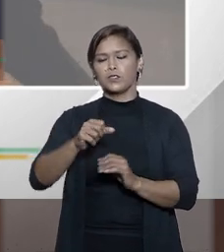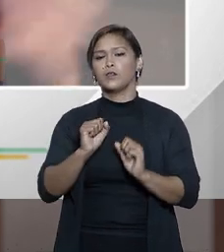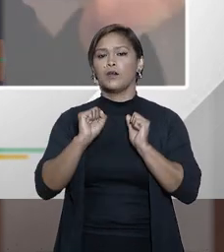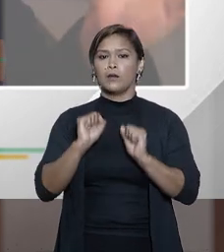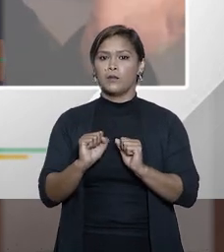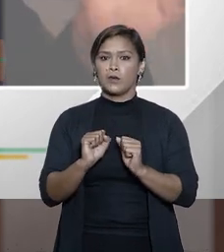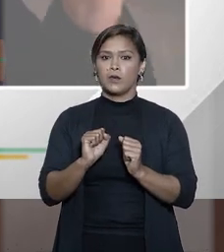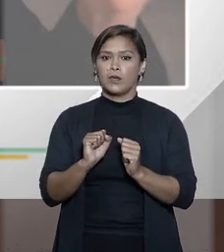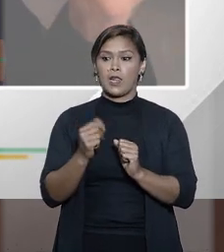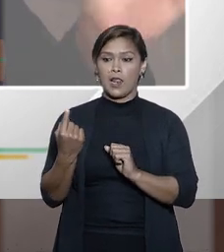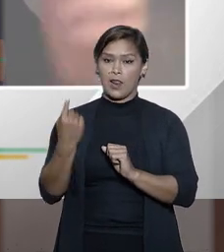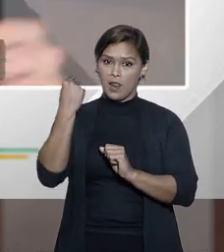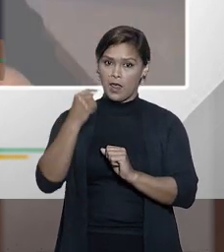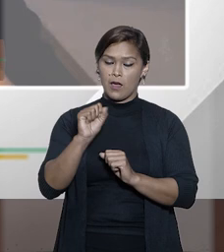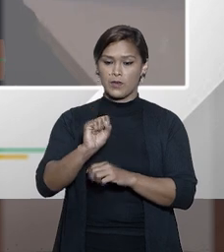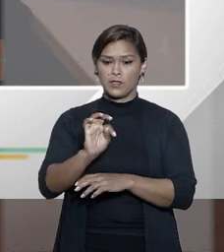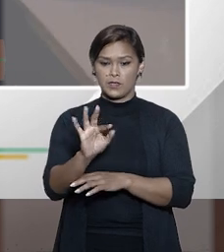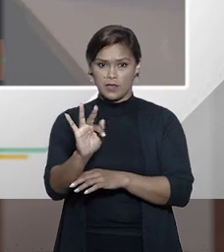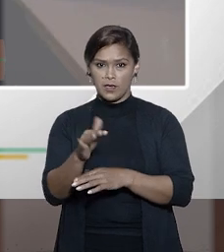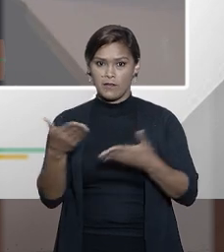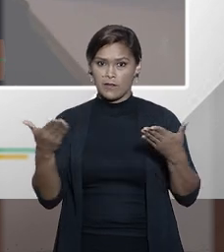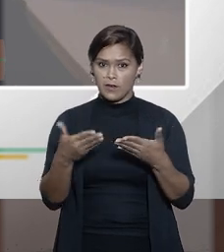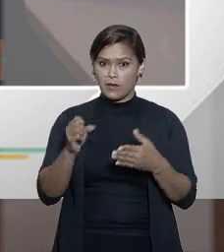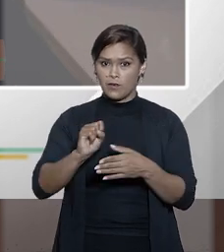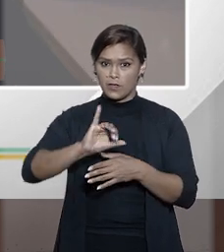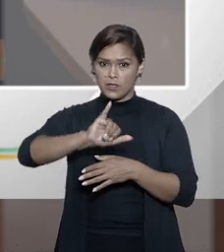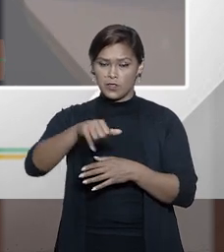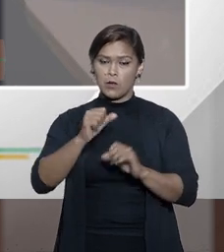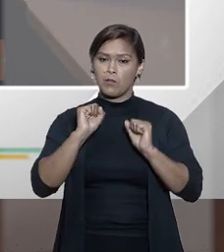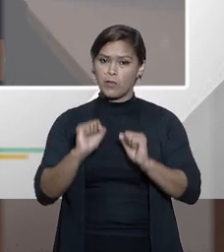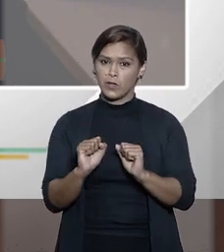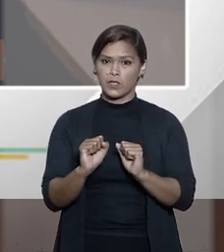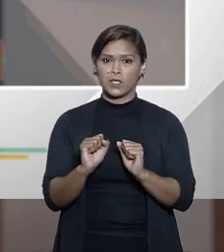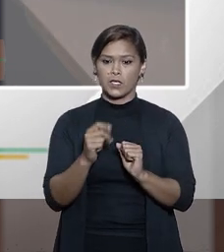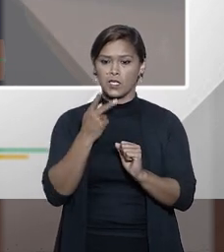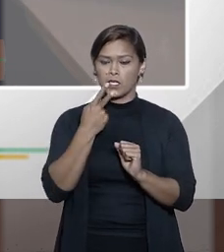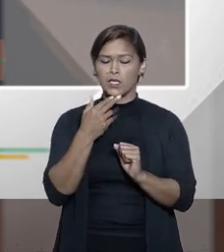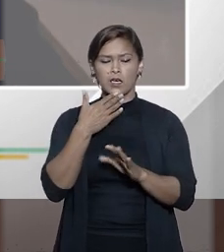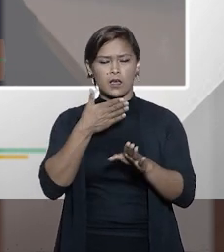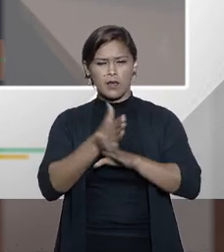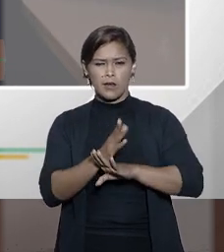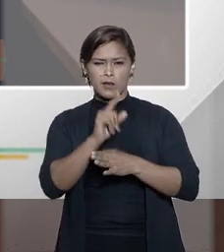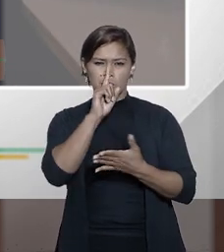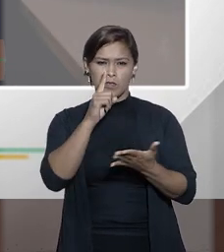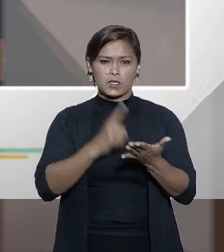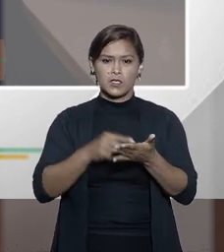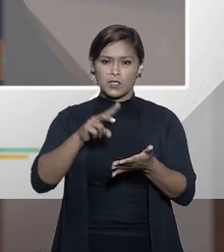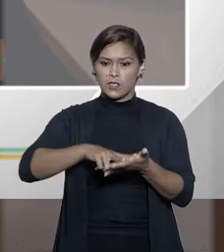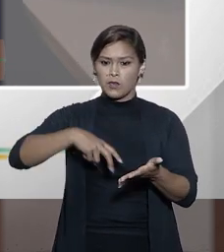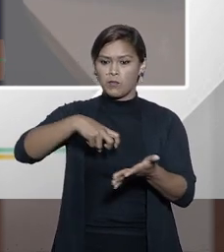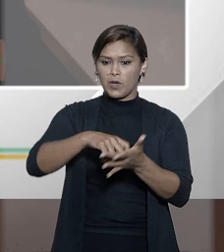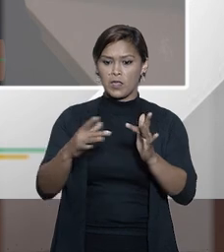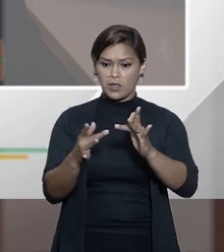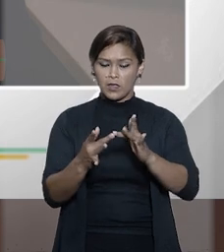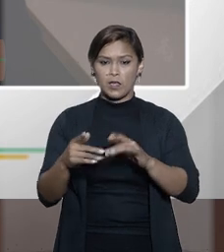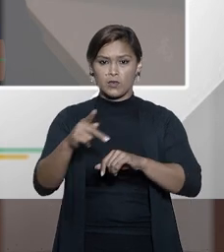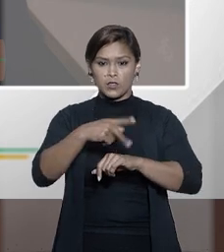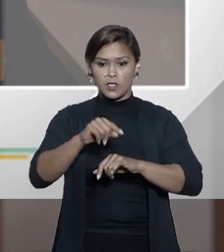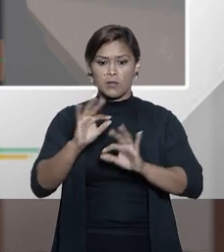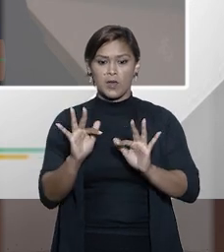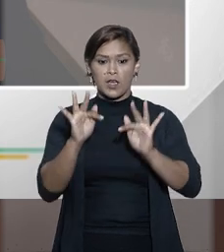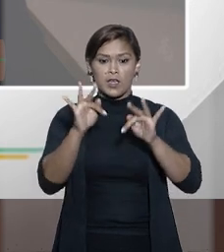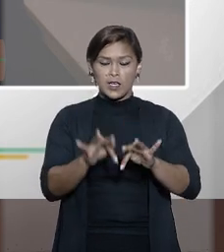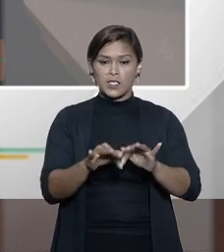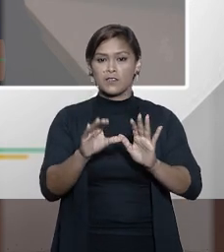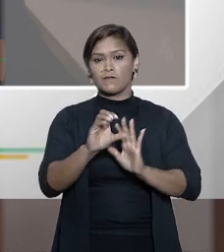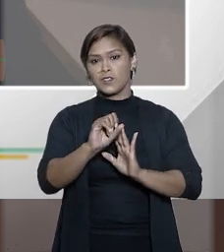poderia na época o STF agora o STJ poderia reconhecer essa decisão penal estrangeira para esse